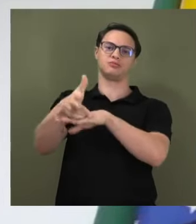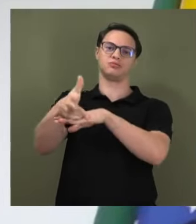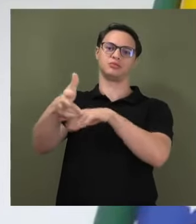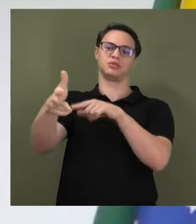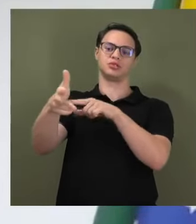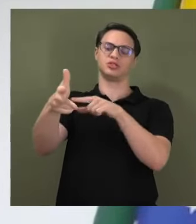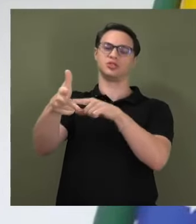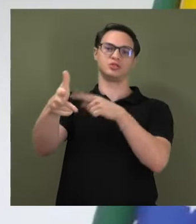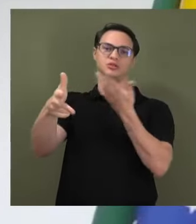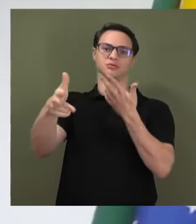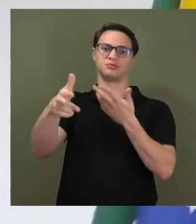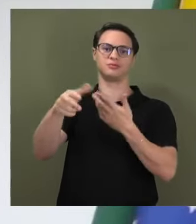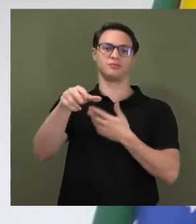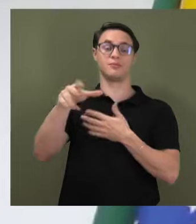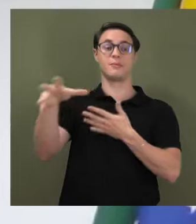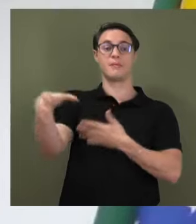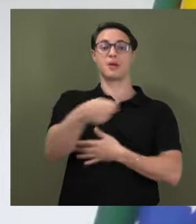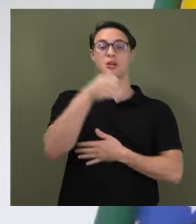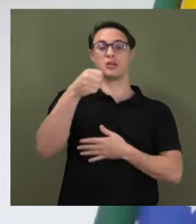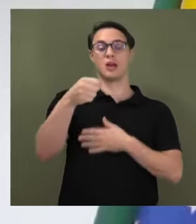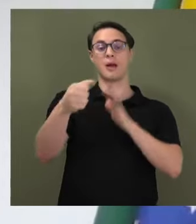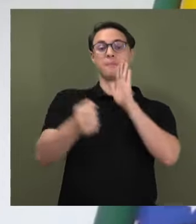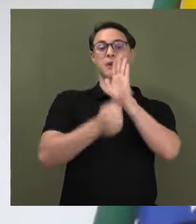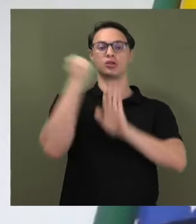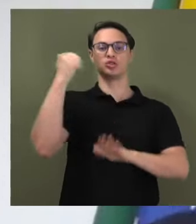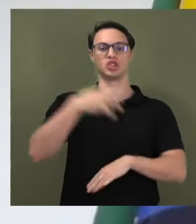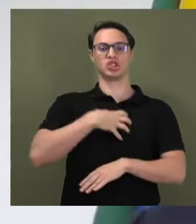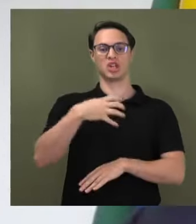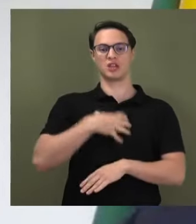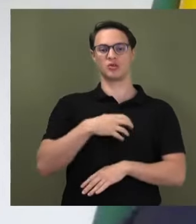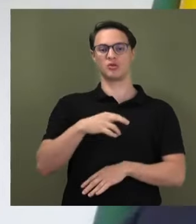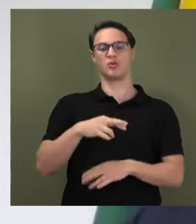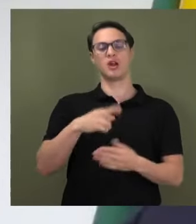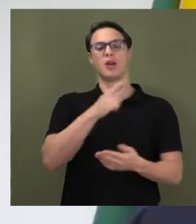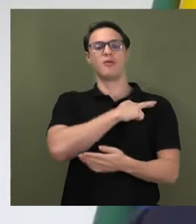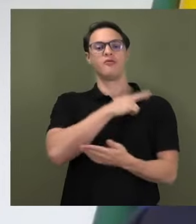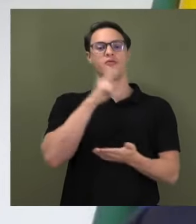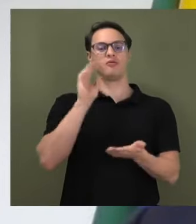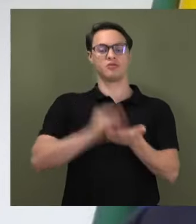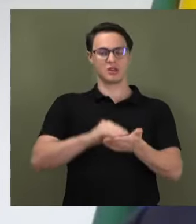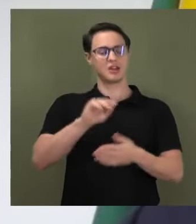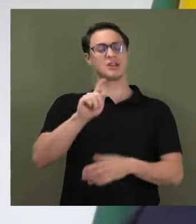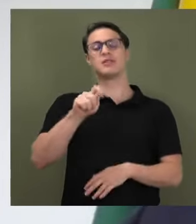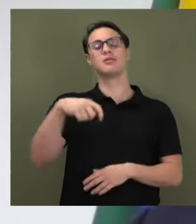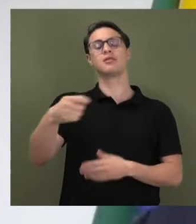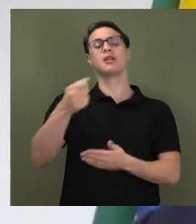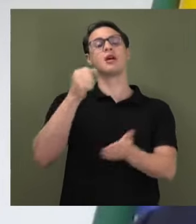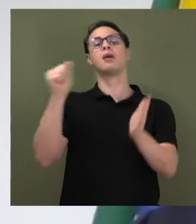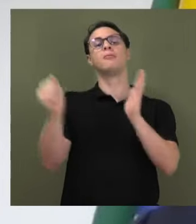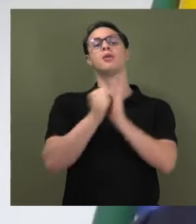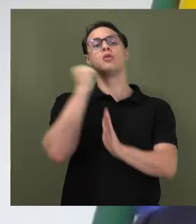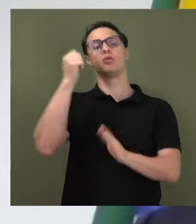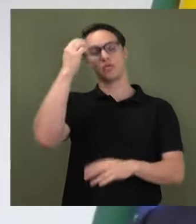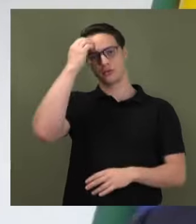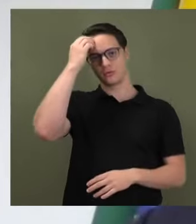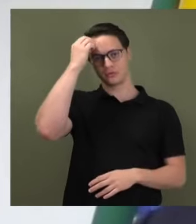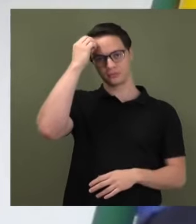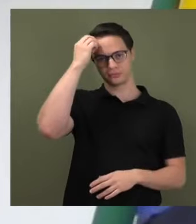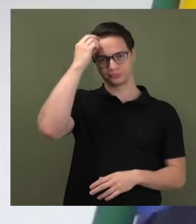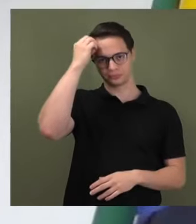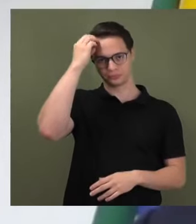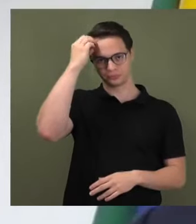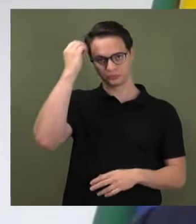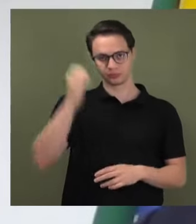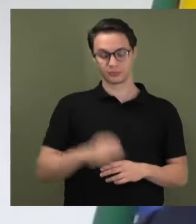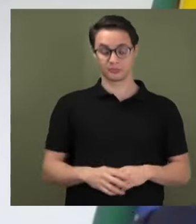irresponsavelmente apagadas. Olha só. E quem fez? O é que fez o governo Lula? Ao invés de